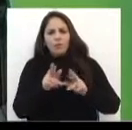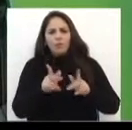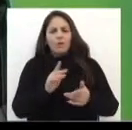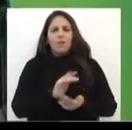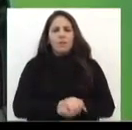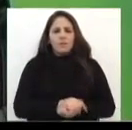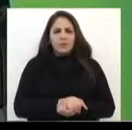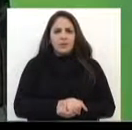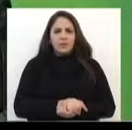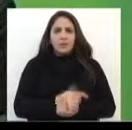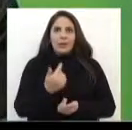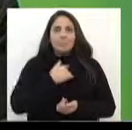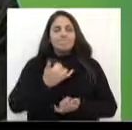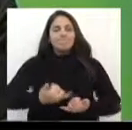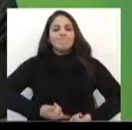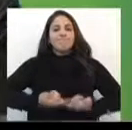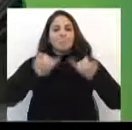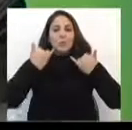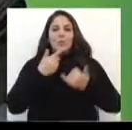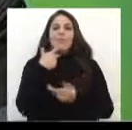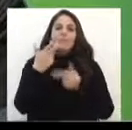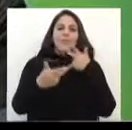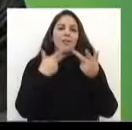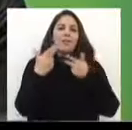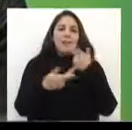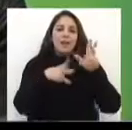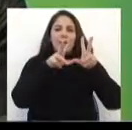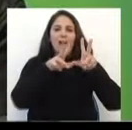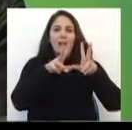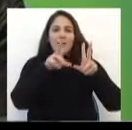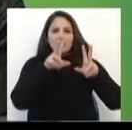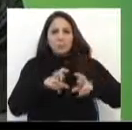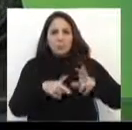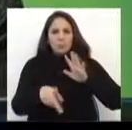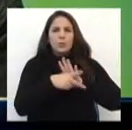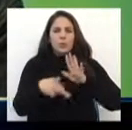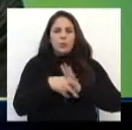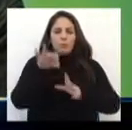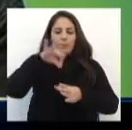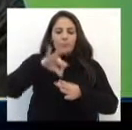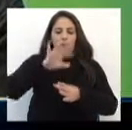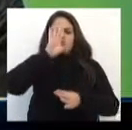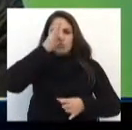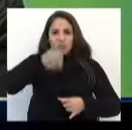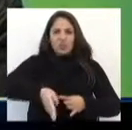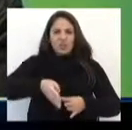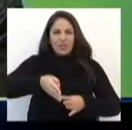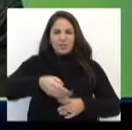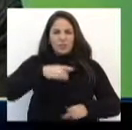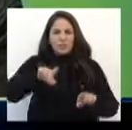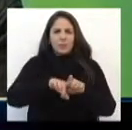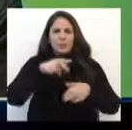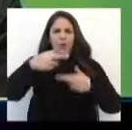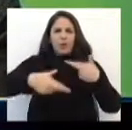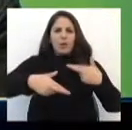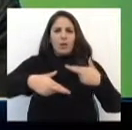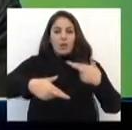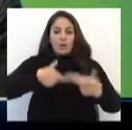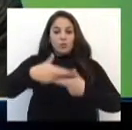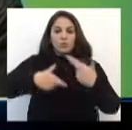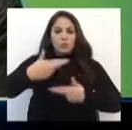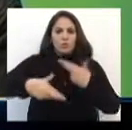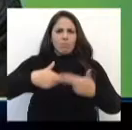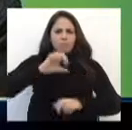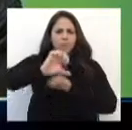Eu tenho muito orgulho de dizer que quando a questão do plantio direto, que foi uma revolução na agricultura,